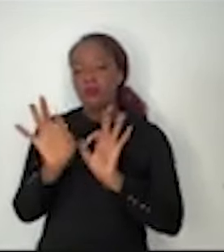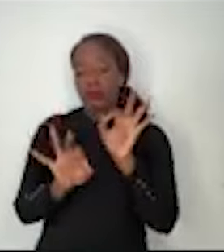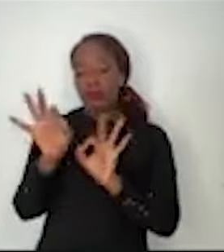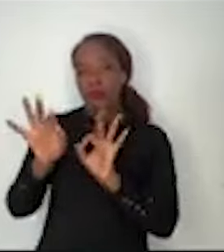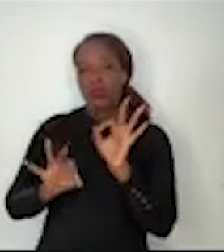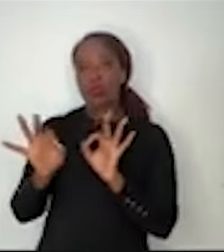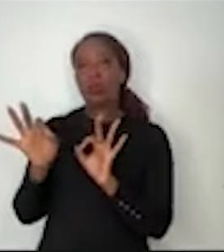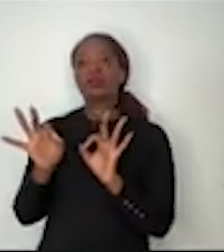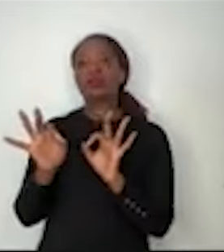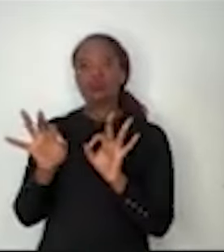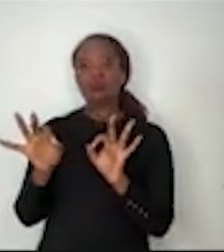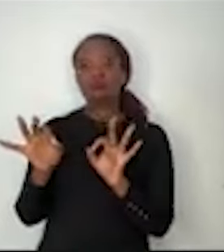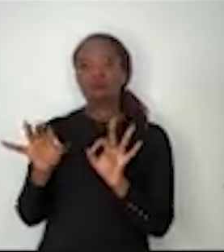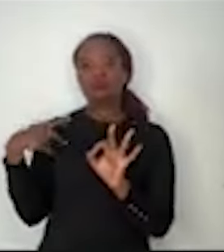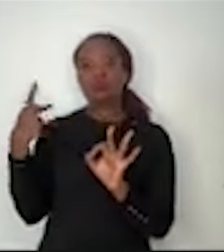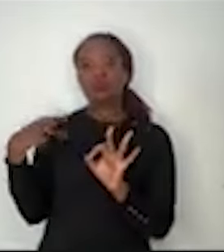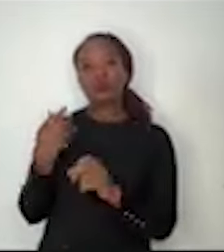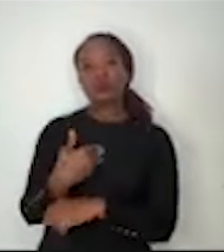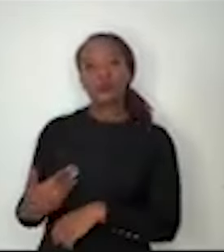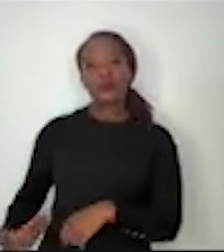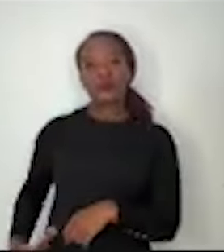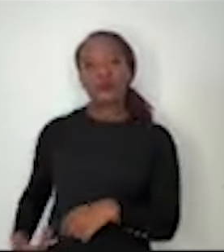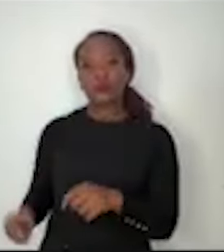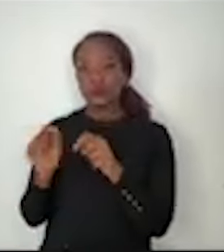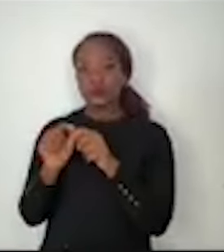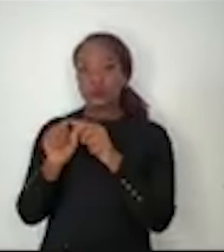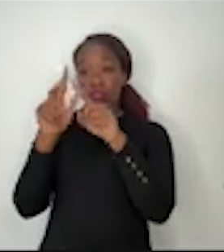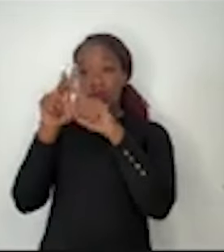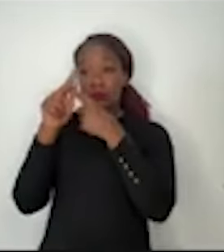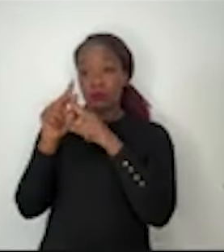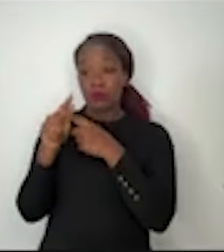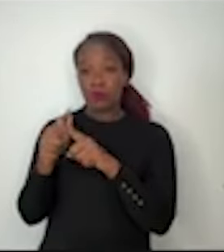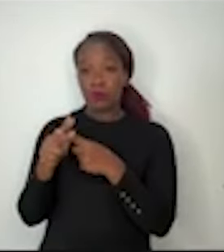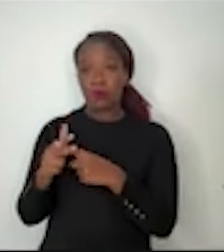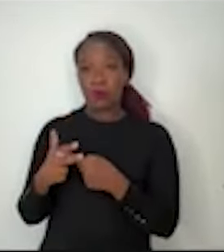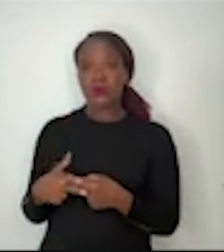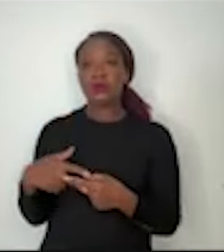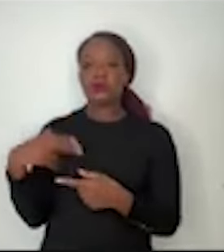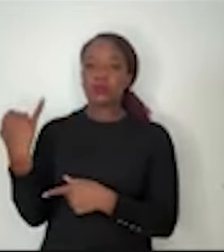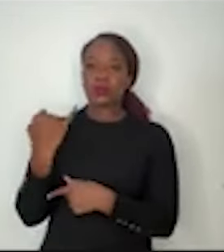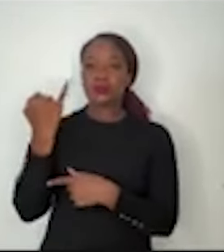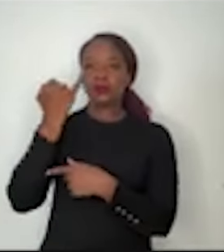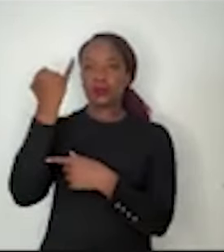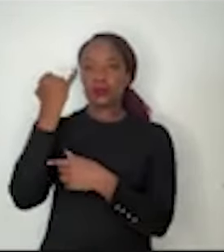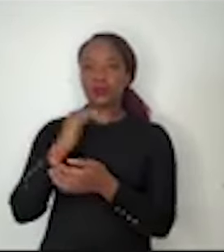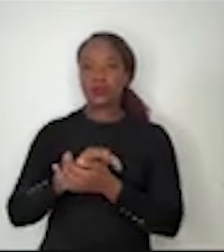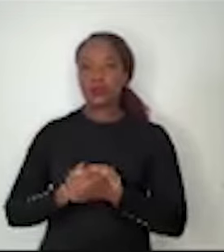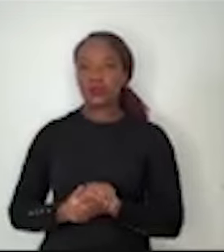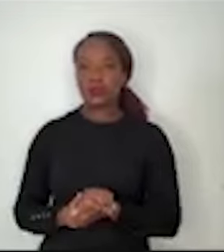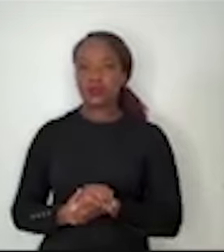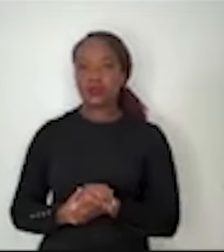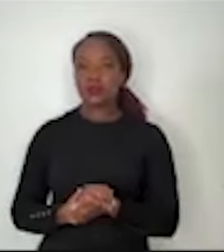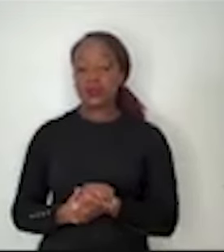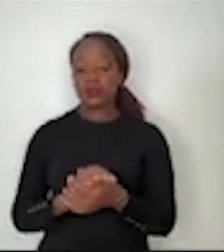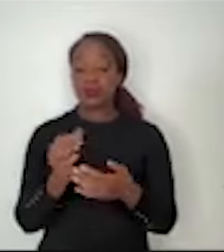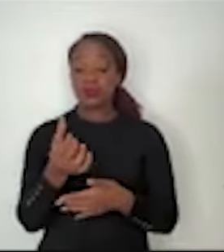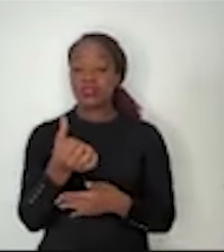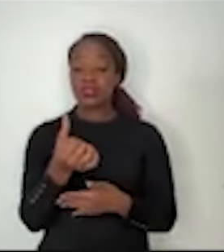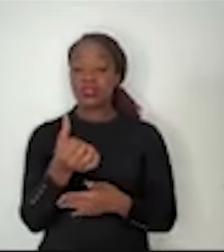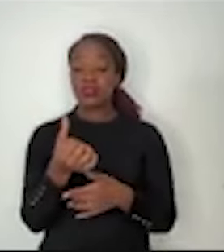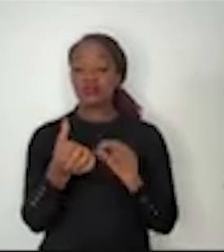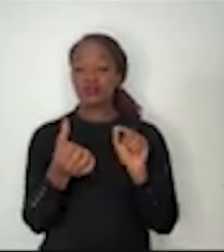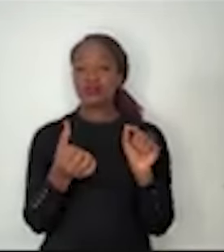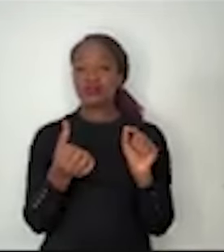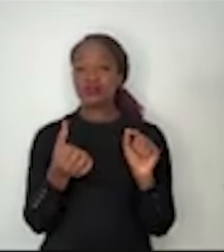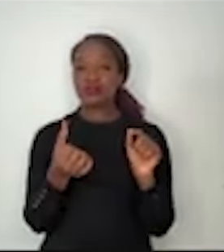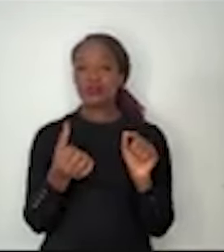públicas e fazer as correições e intervenções que sejam necessárias. O sexto item da minha agenda